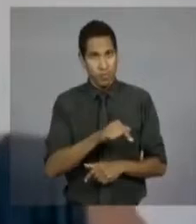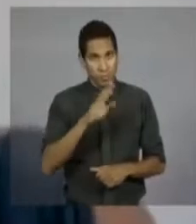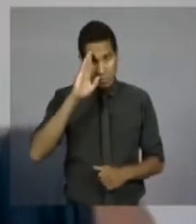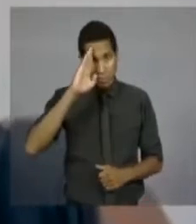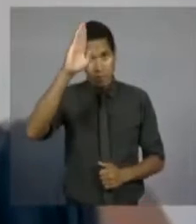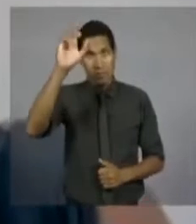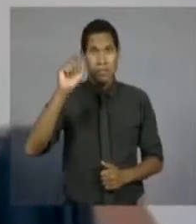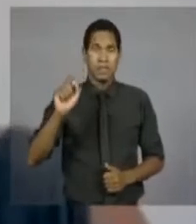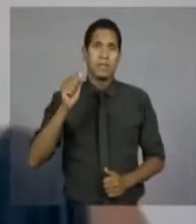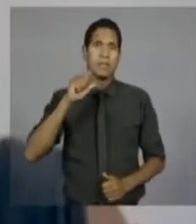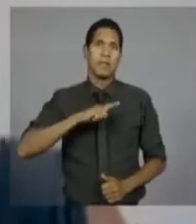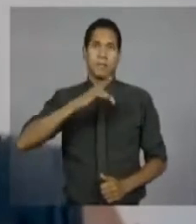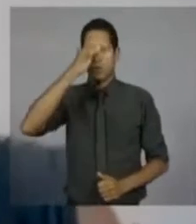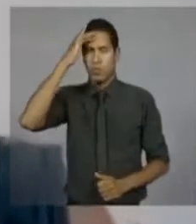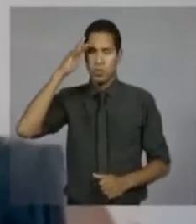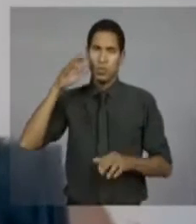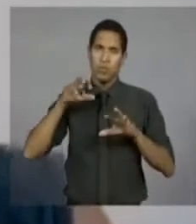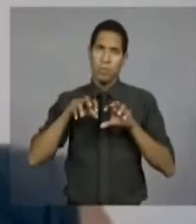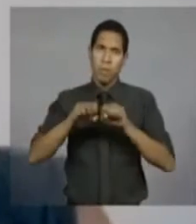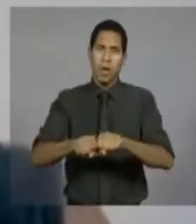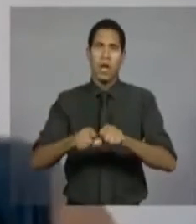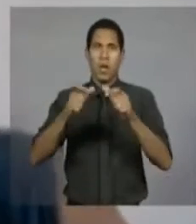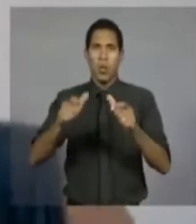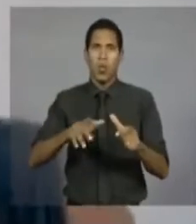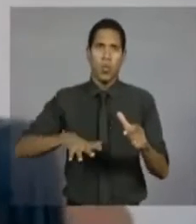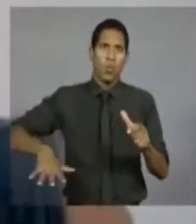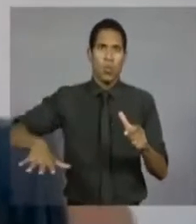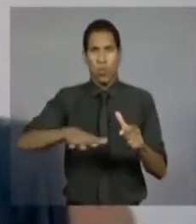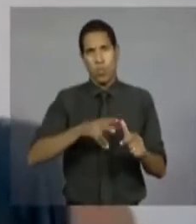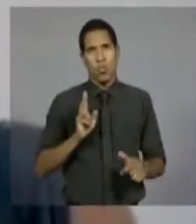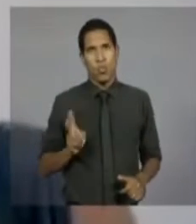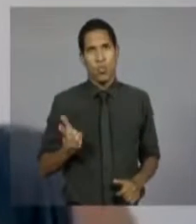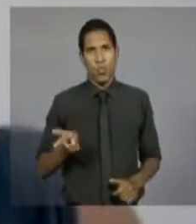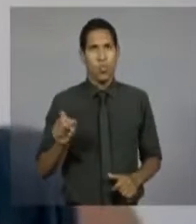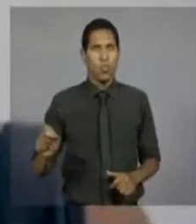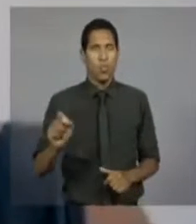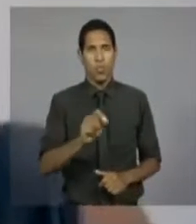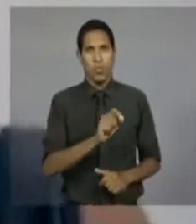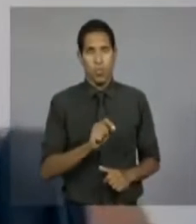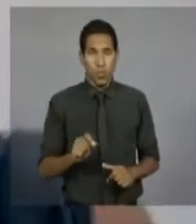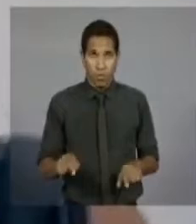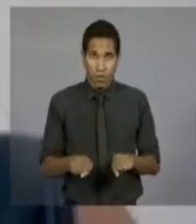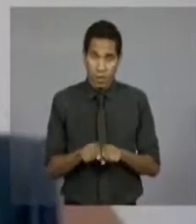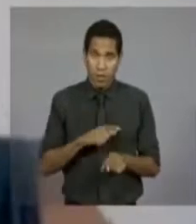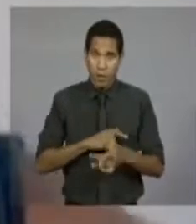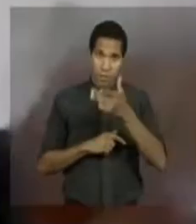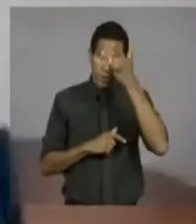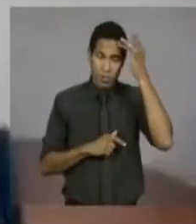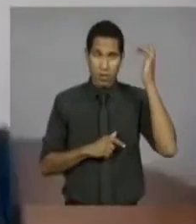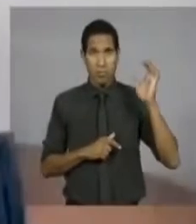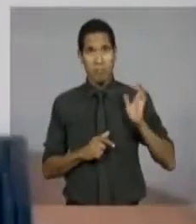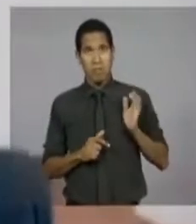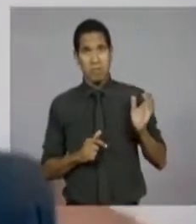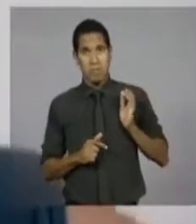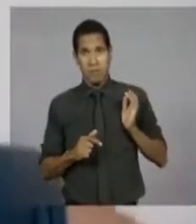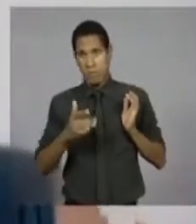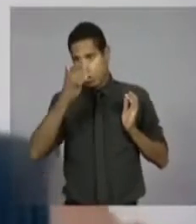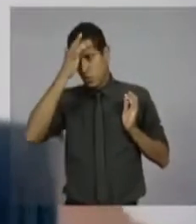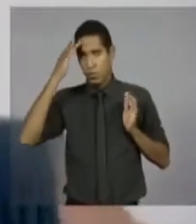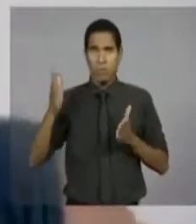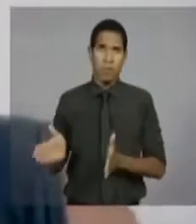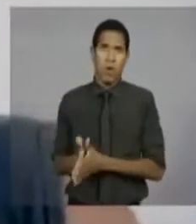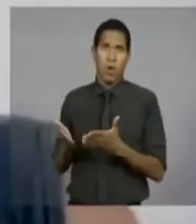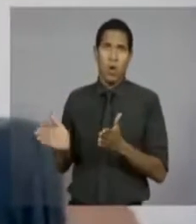pessoas que ocupam essas áreas, essa ocupação que continua hoje, né, em áreas de preservação. Pessoas de alta renda, pessoas de baixa